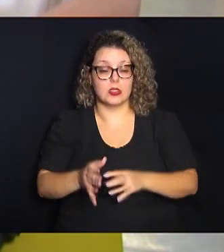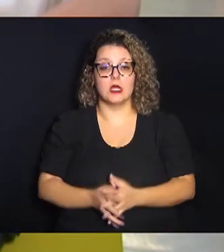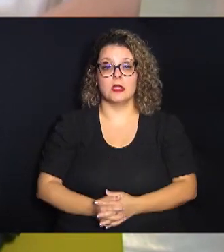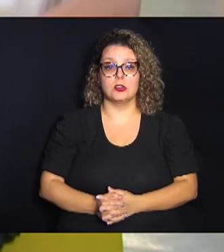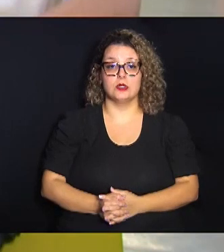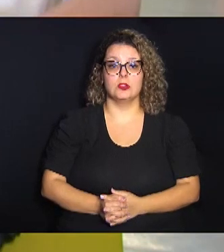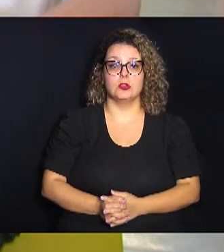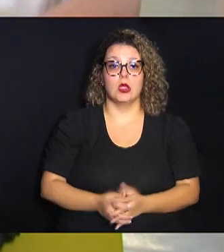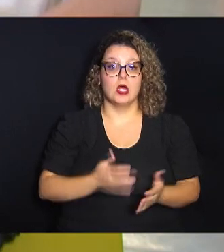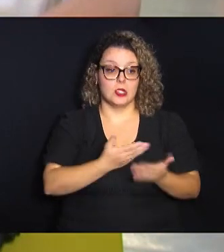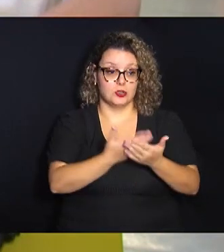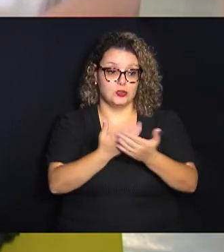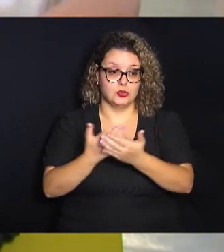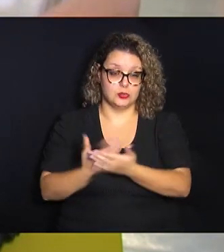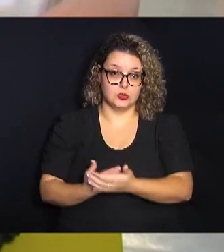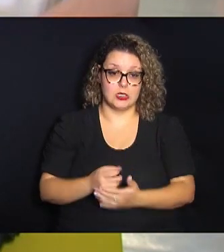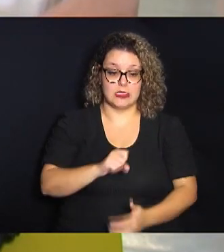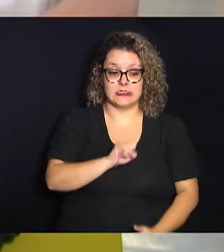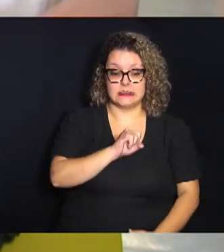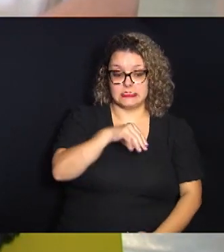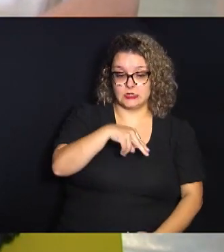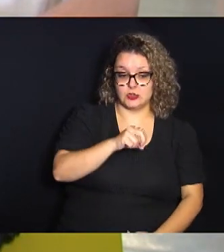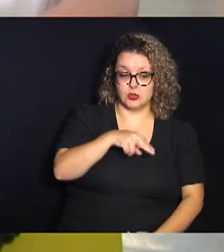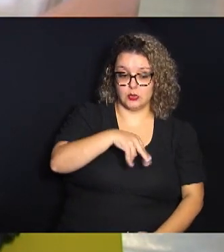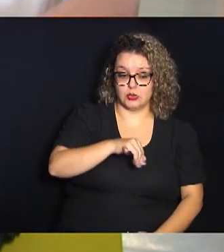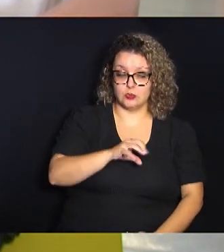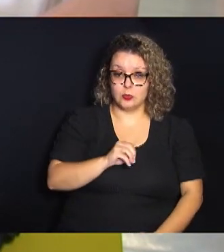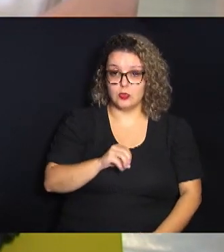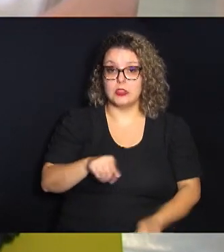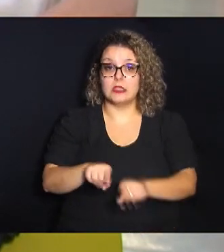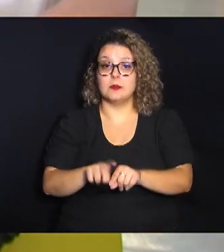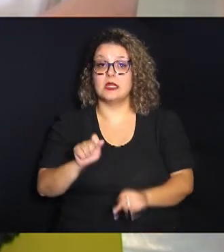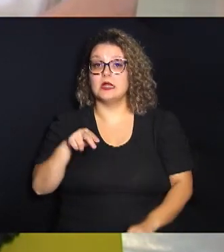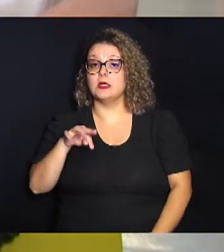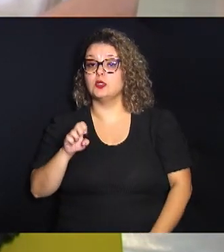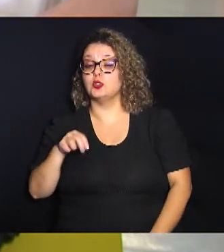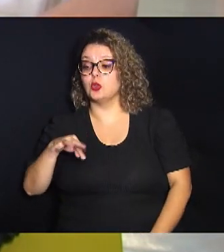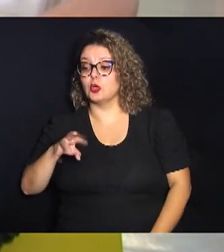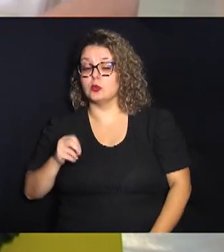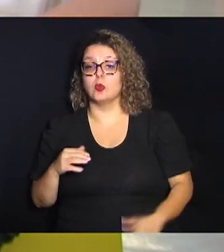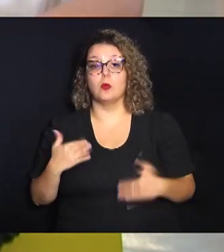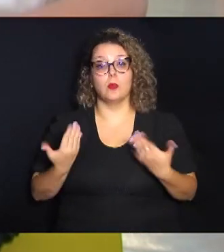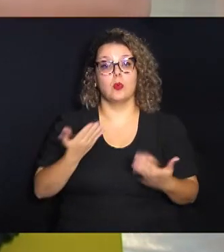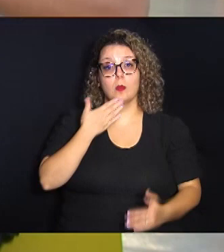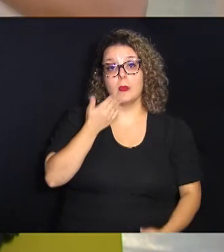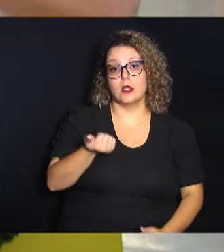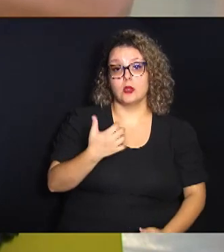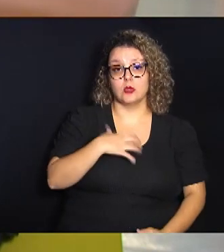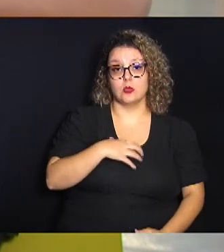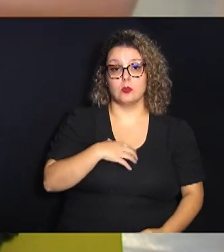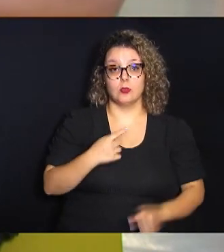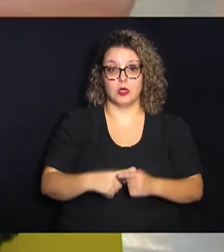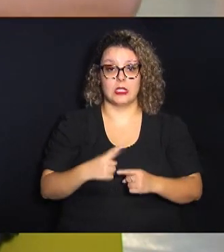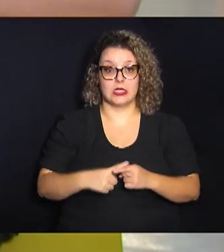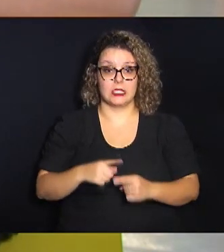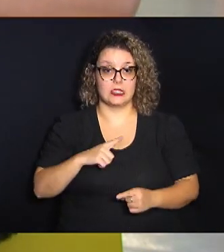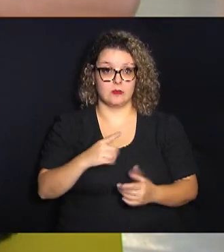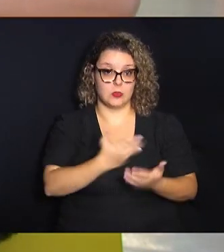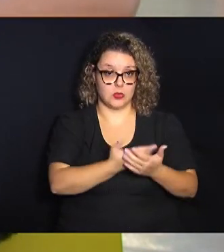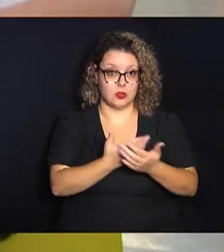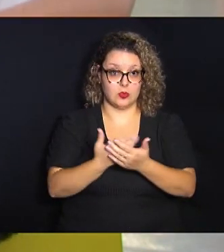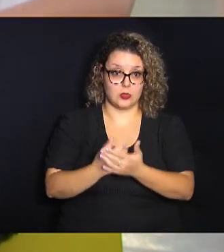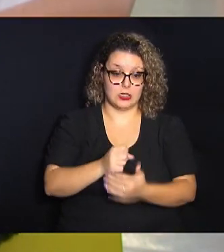estudar sinônimo e antônimo qual que é a melhor maneira porque teve uma vez que eu fui estudar